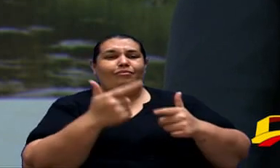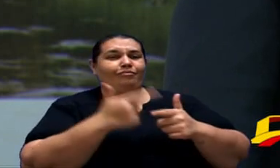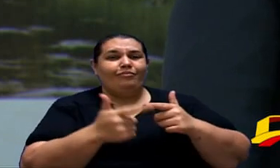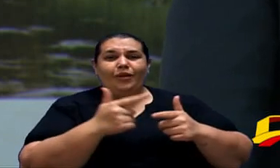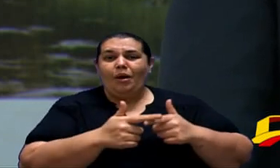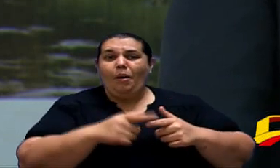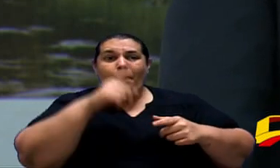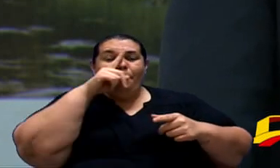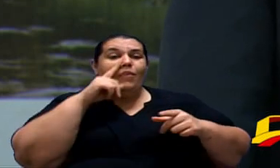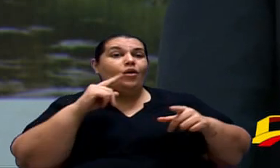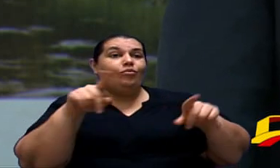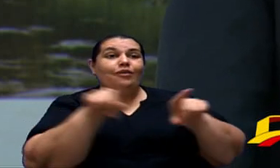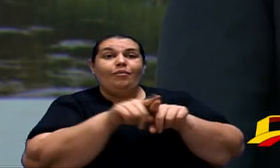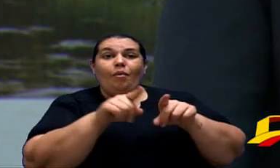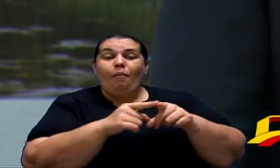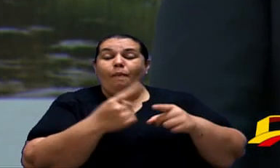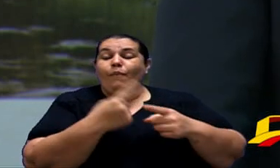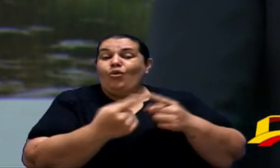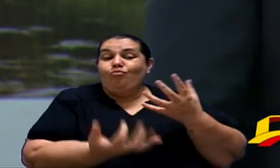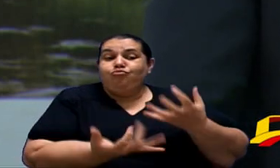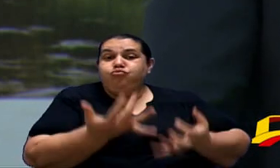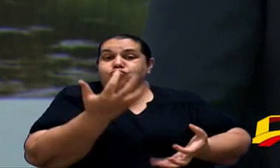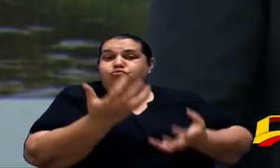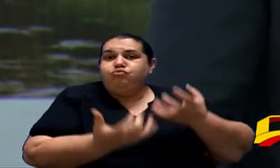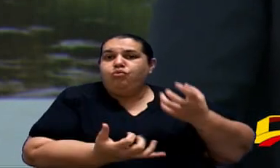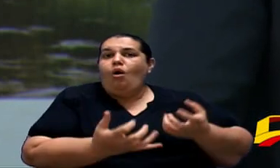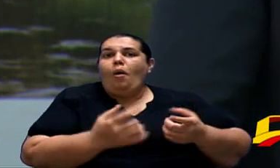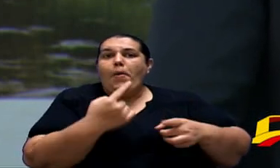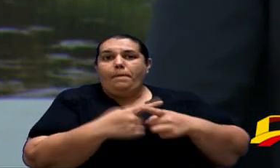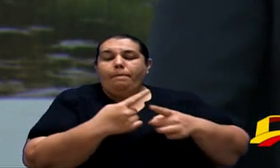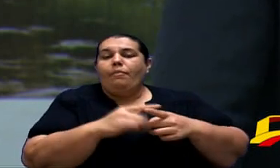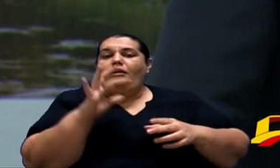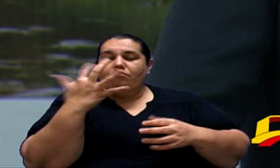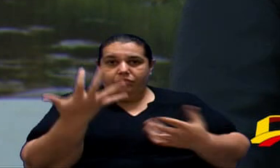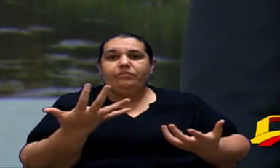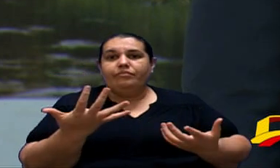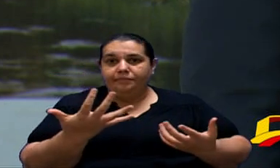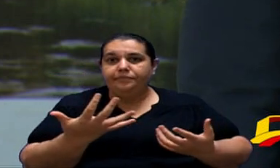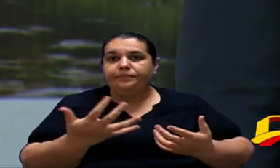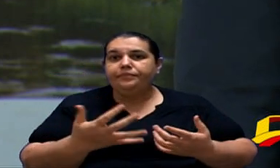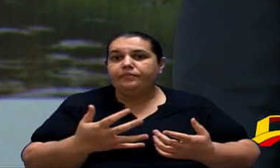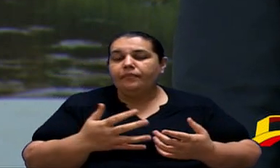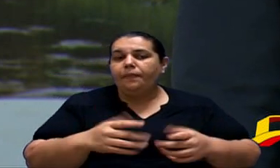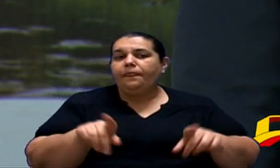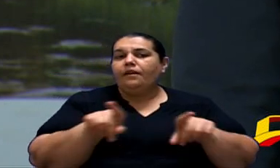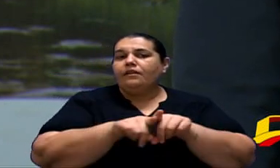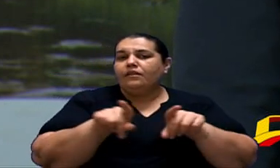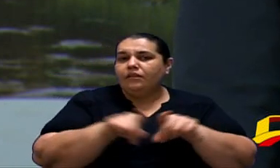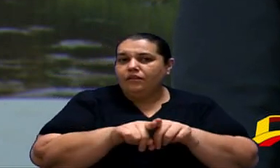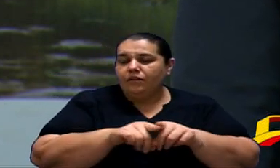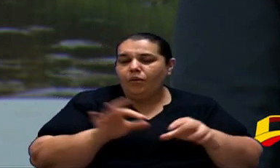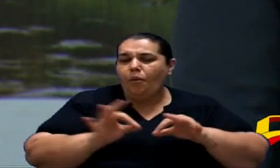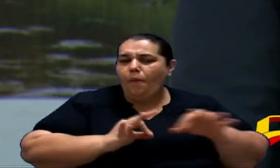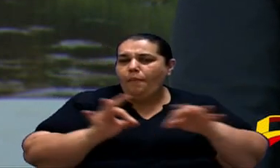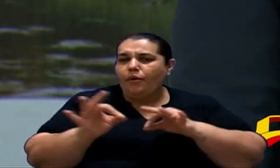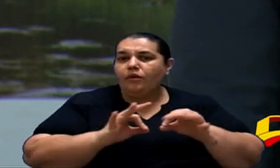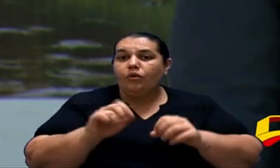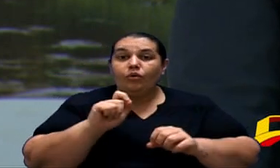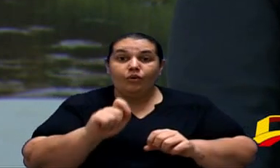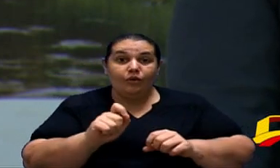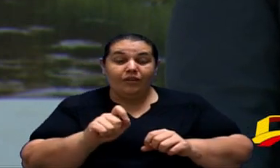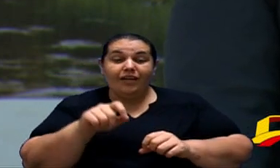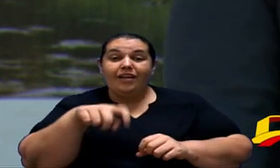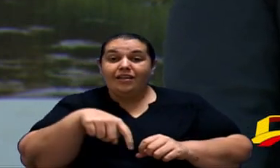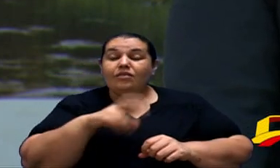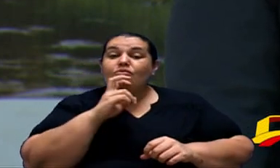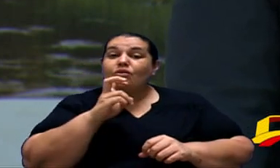periculosidade por ser inflamável com terbezeno e outras substâncias salubres e perigosas. A finalidade do presente projeto é garantir que